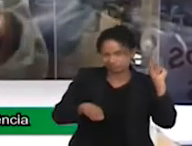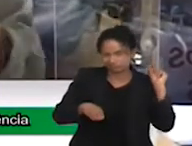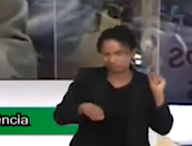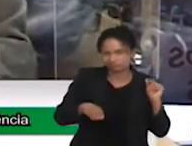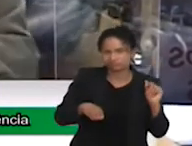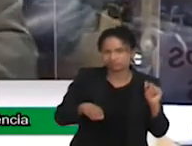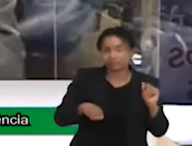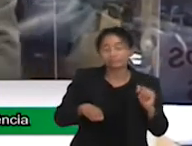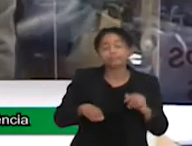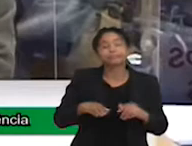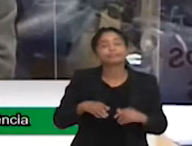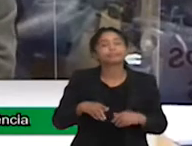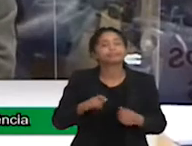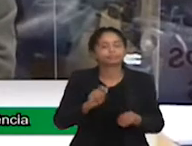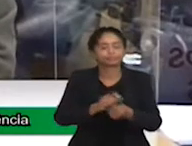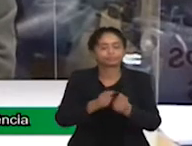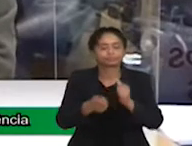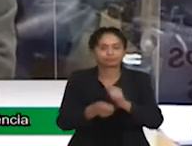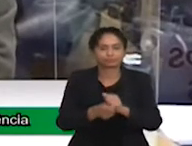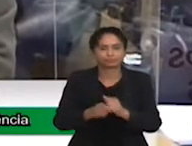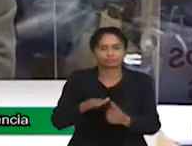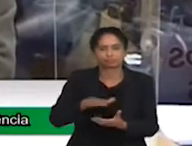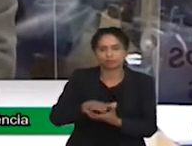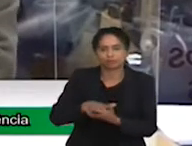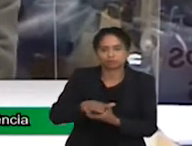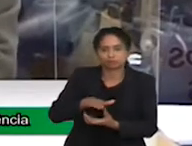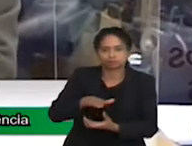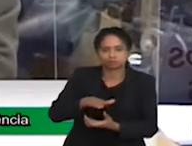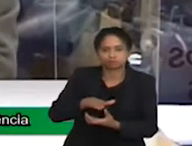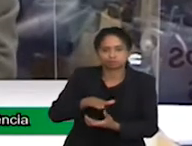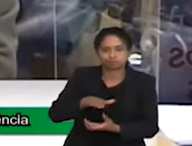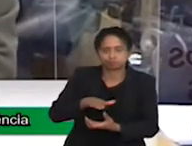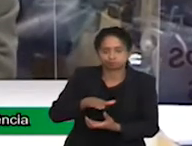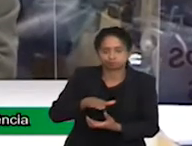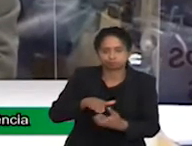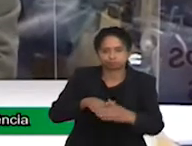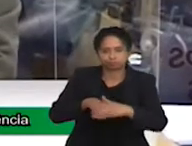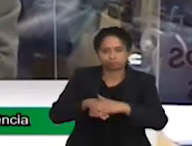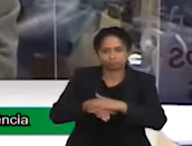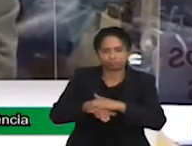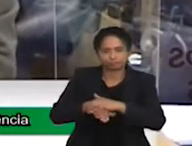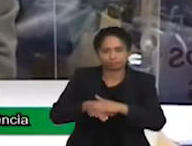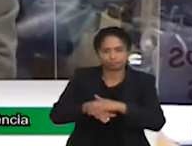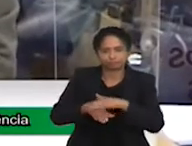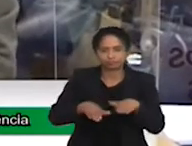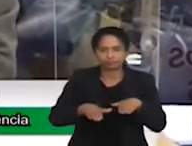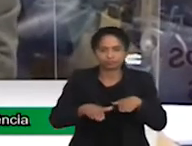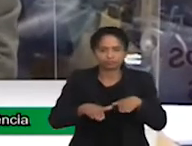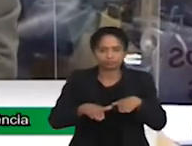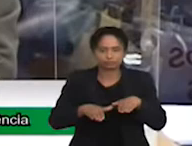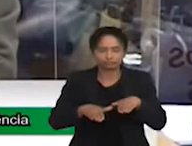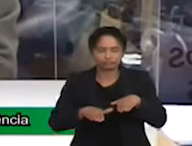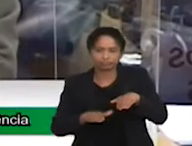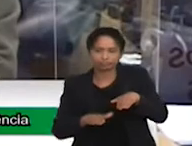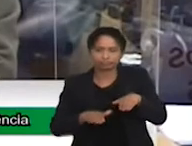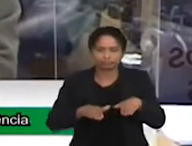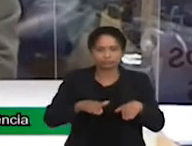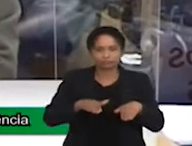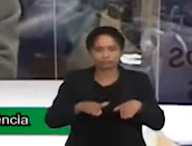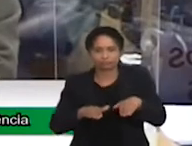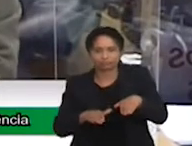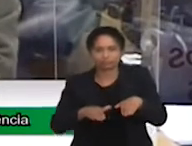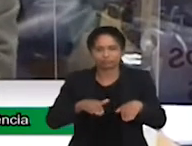fazia uma adaptação nesse tênis, e no processo, a escola tinha